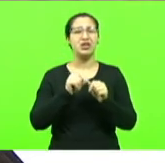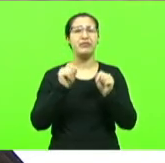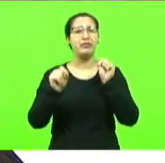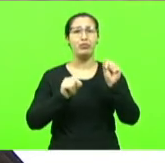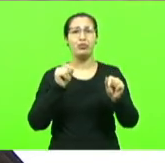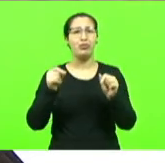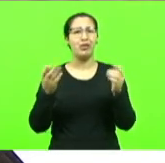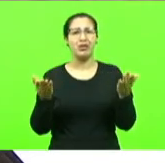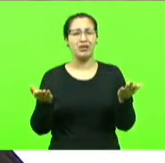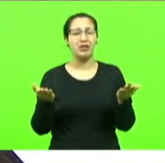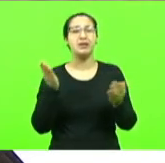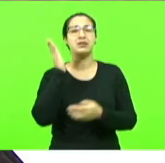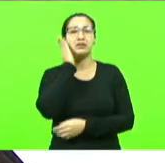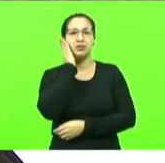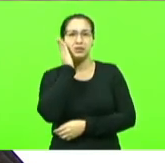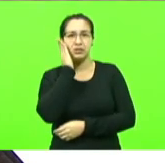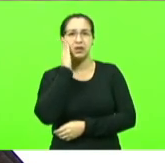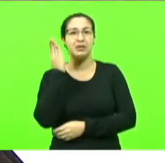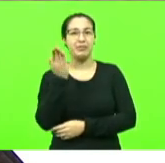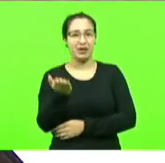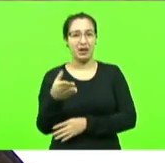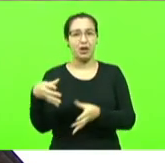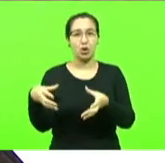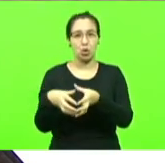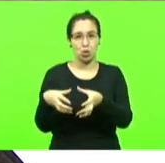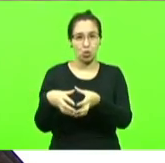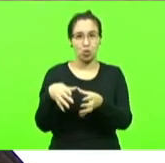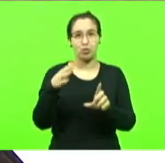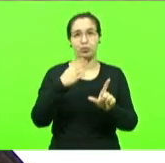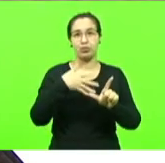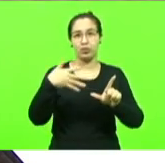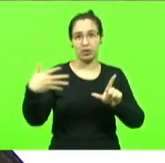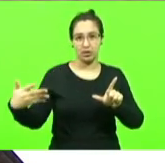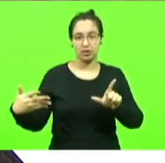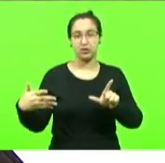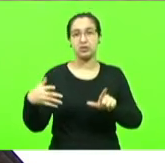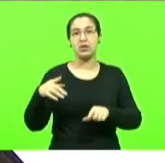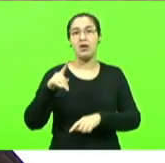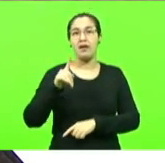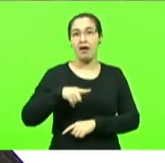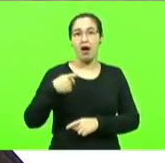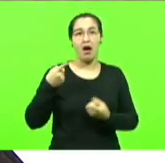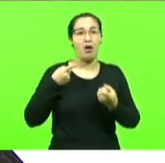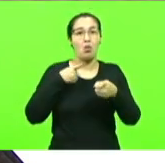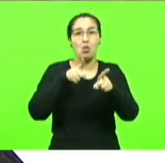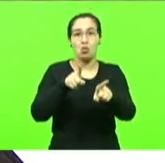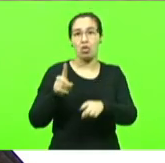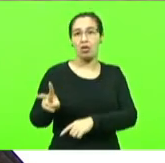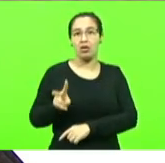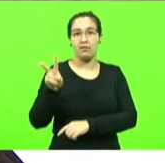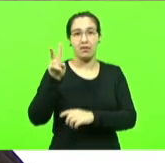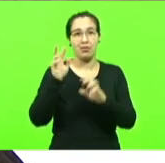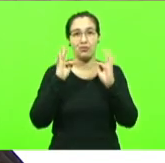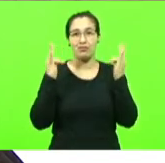porque a gente sabe que esse pessoal LGBT eles são extremamente contra os valores da família